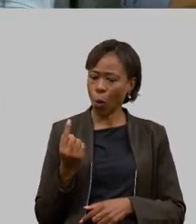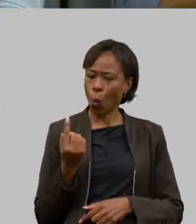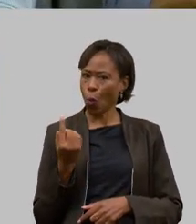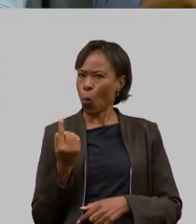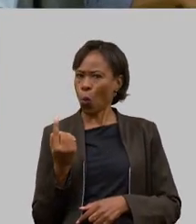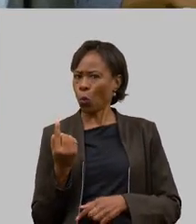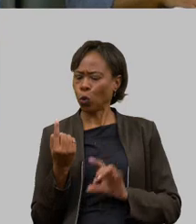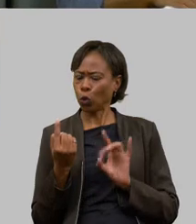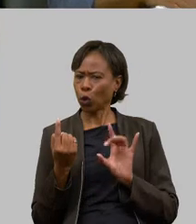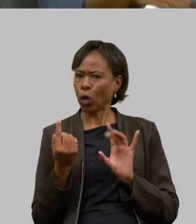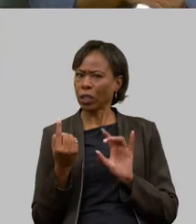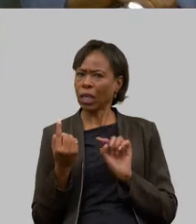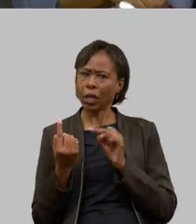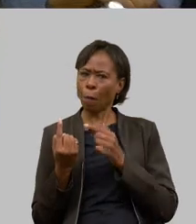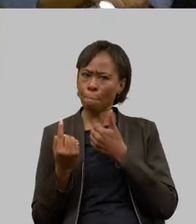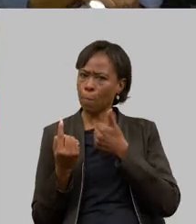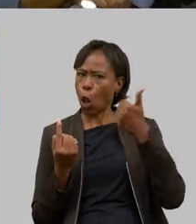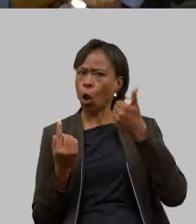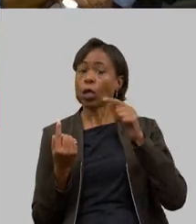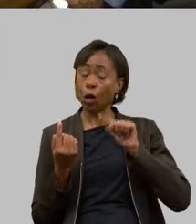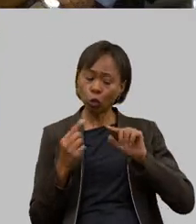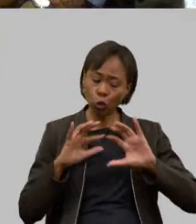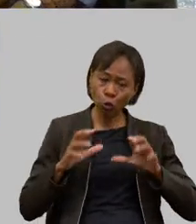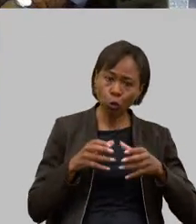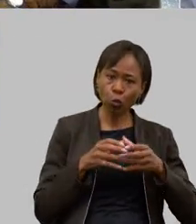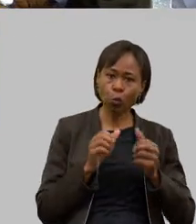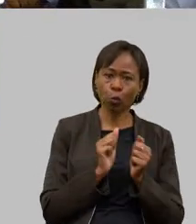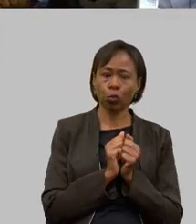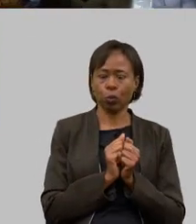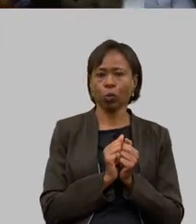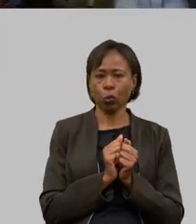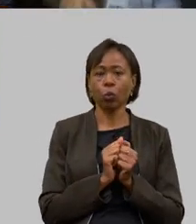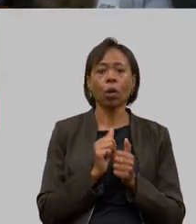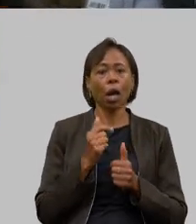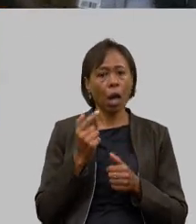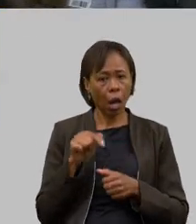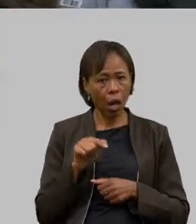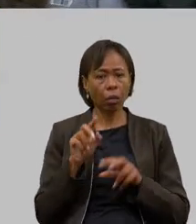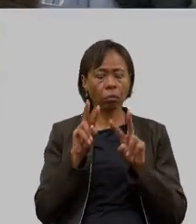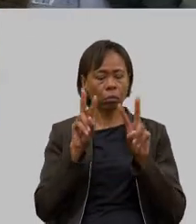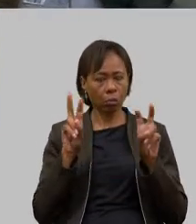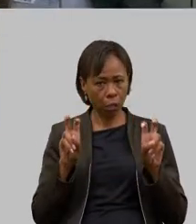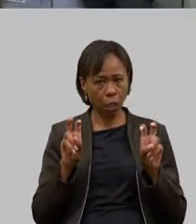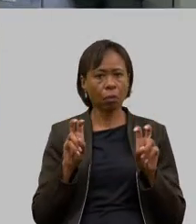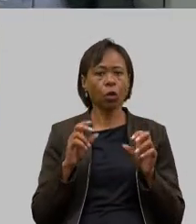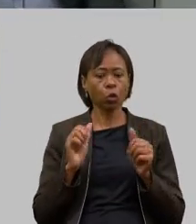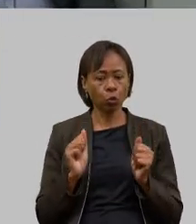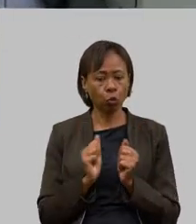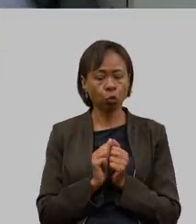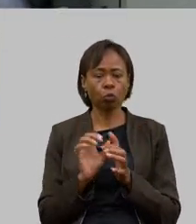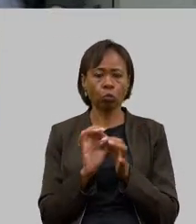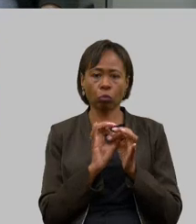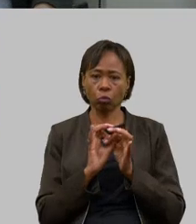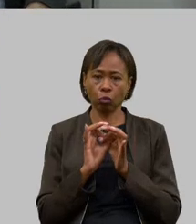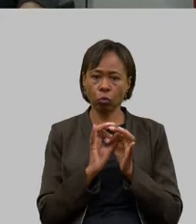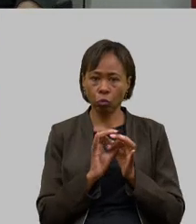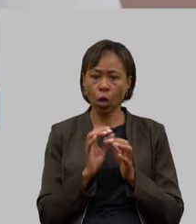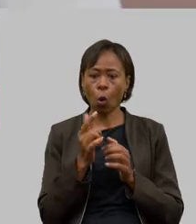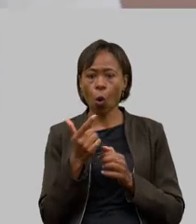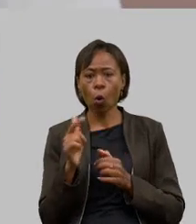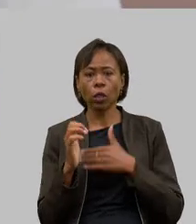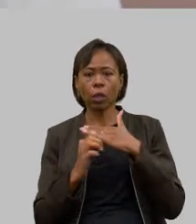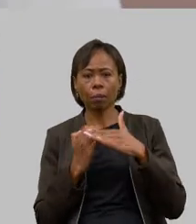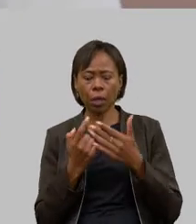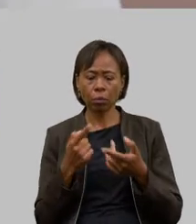todos juntos e esse é o lema da nossa secretaria trabalhar sempre em conjunto muito alinhado as vinculadas é um alinhamento